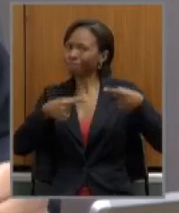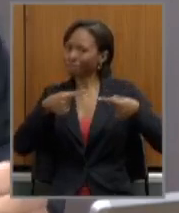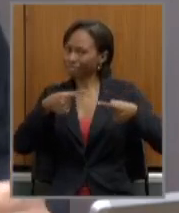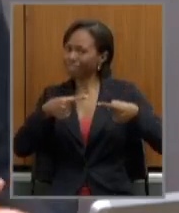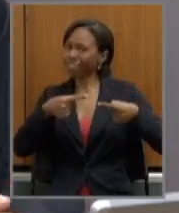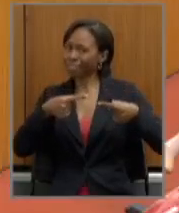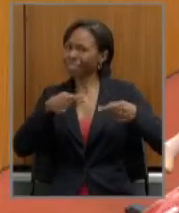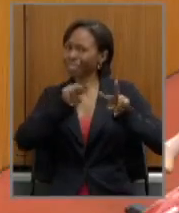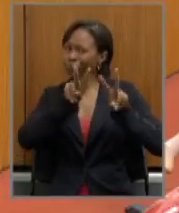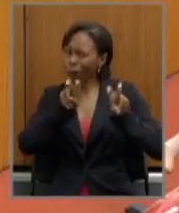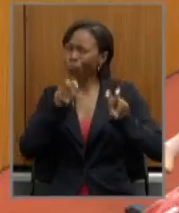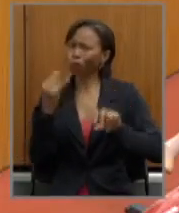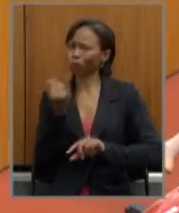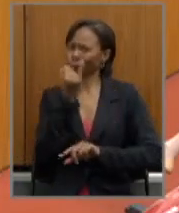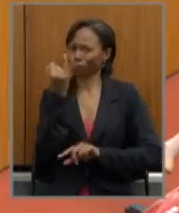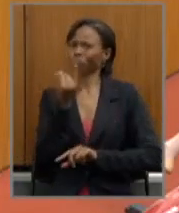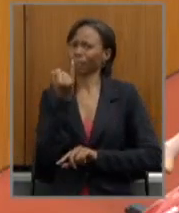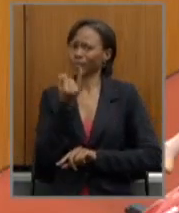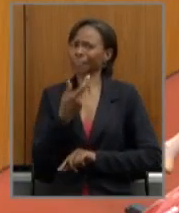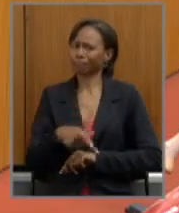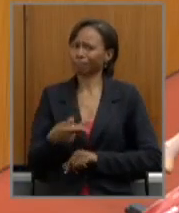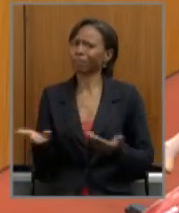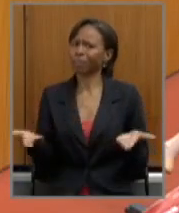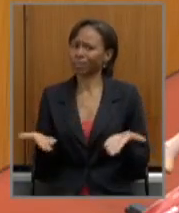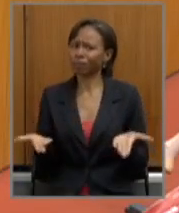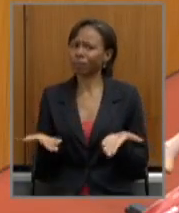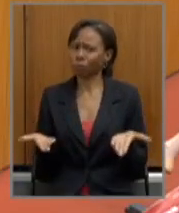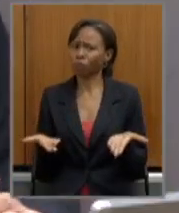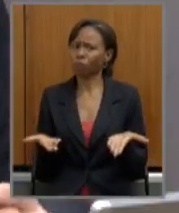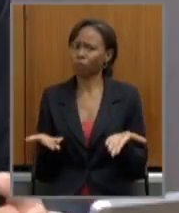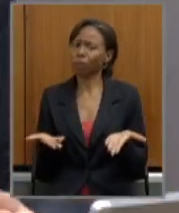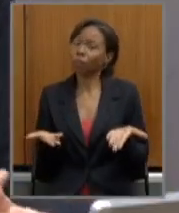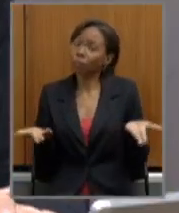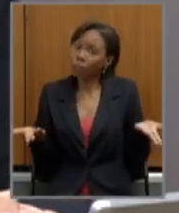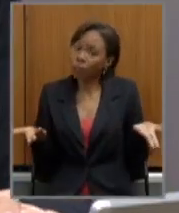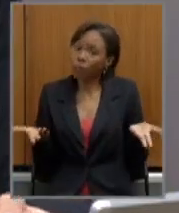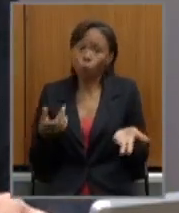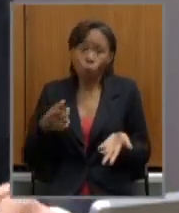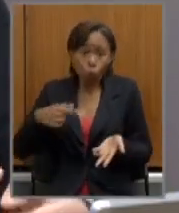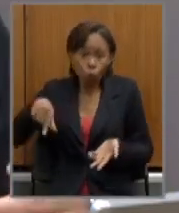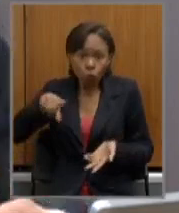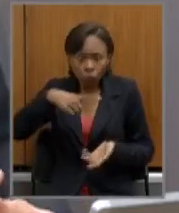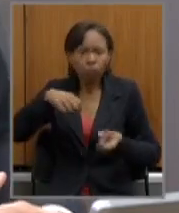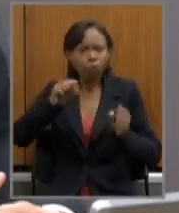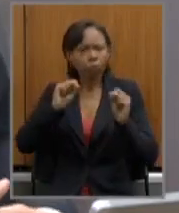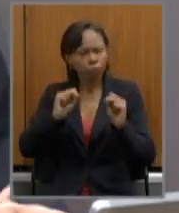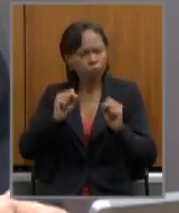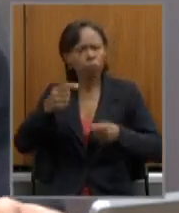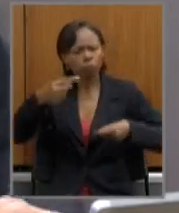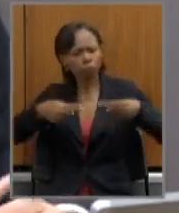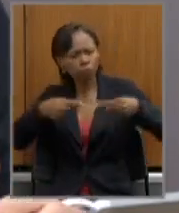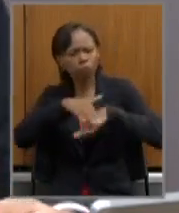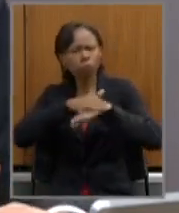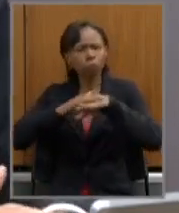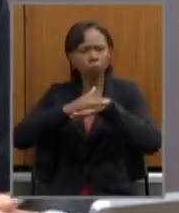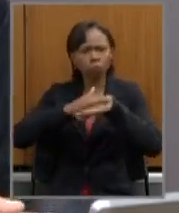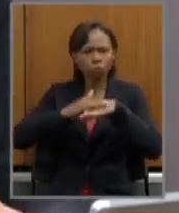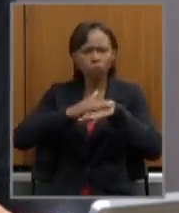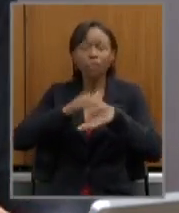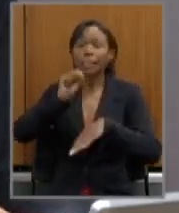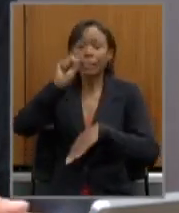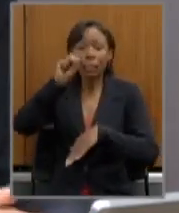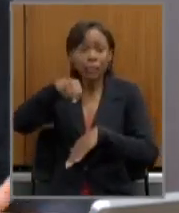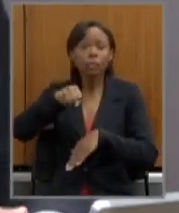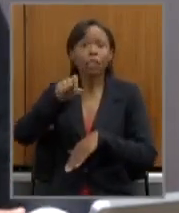mandatória nesse momento. Gostaria aqui de tomar a liberdade de dizer que podemos discutir, e eu entendo que esta é, sim,